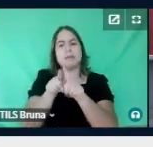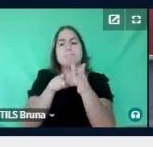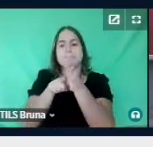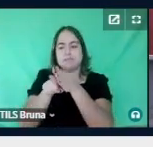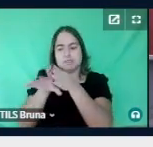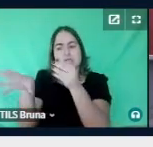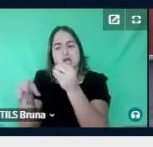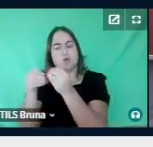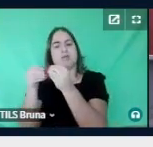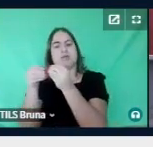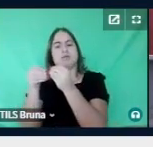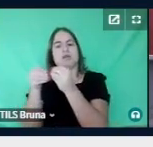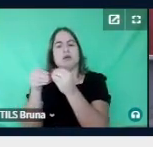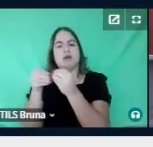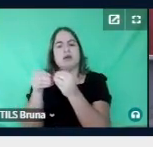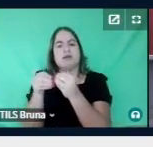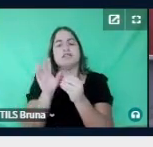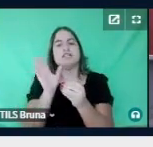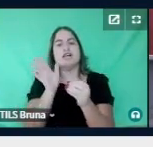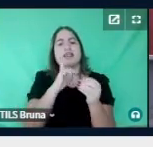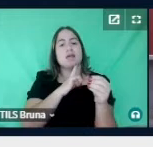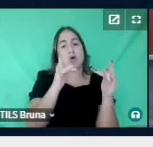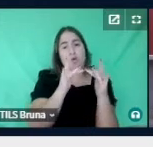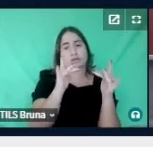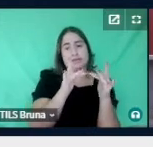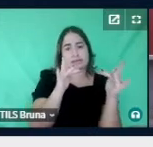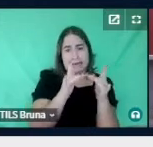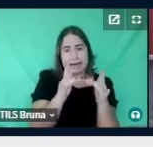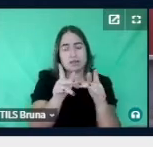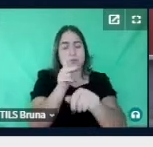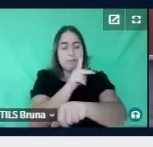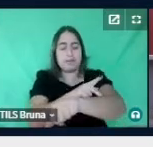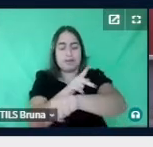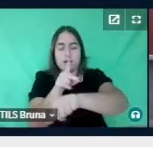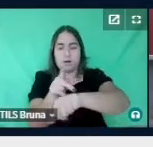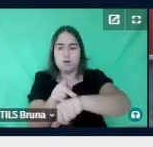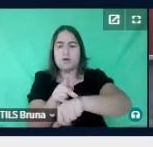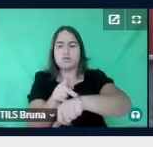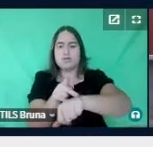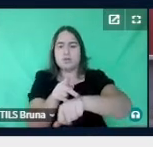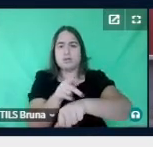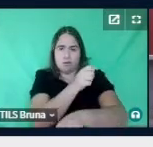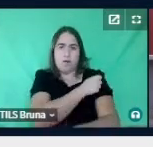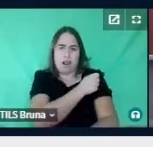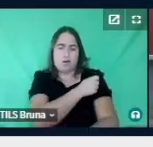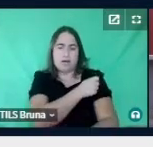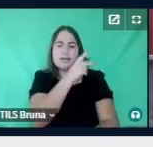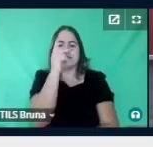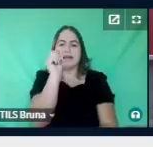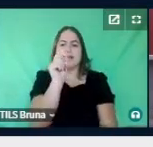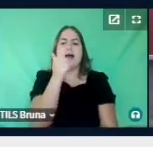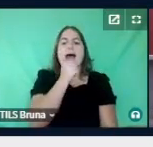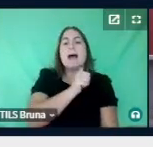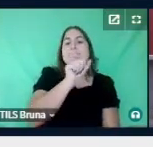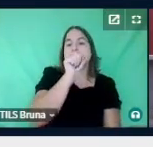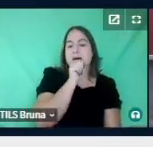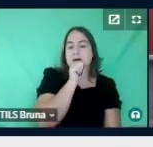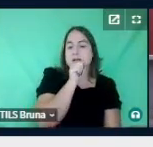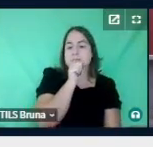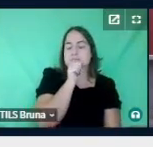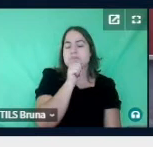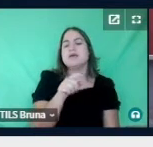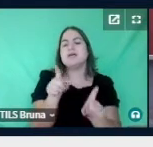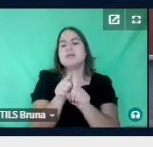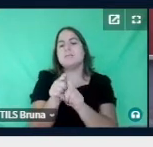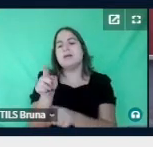no trato pedagógico com a nossa participante de pesquisa, com a nossa aprendiz, que foram a mãe, o professor da